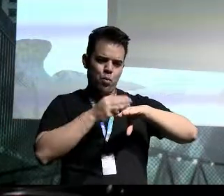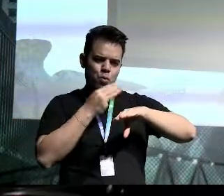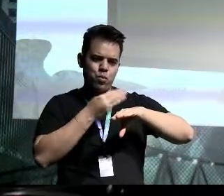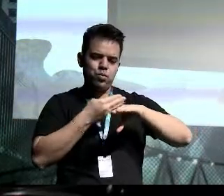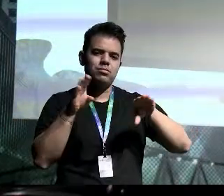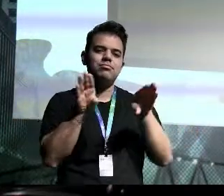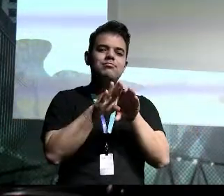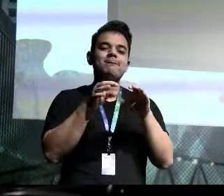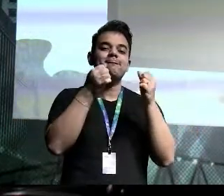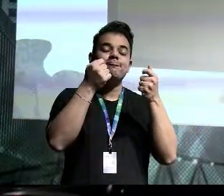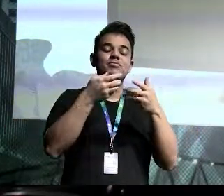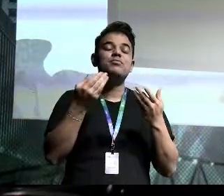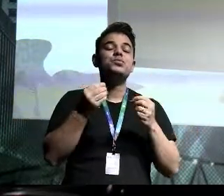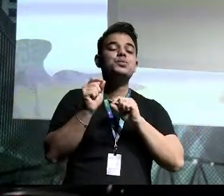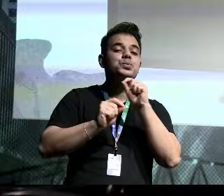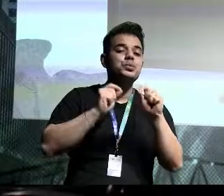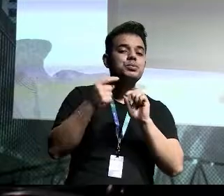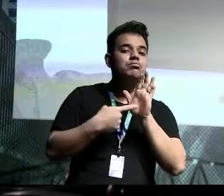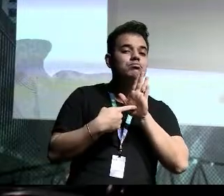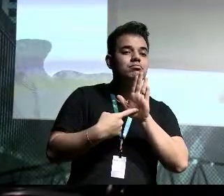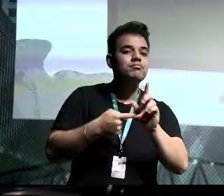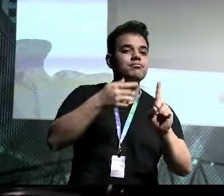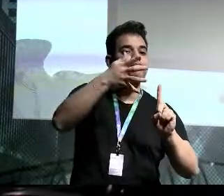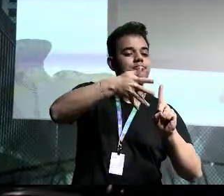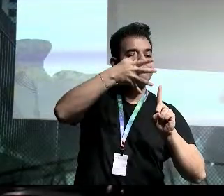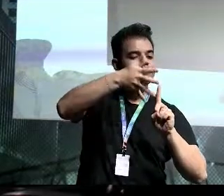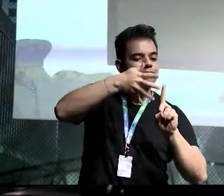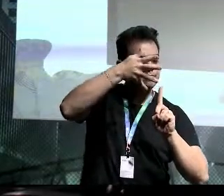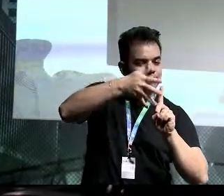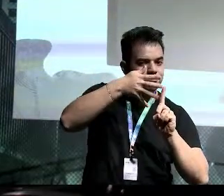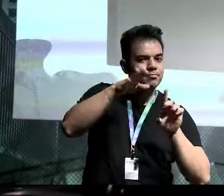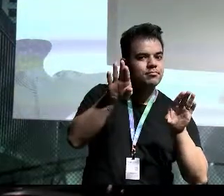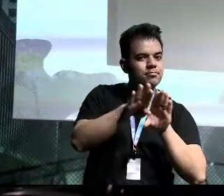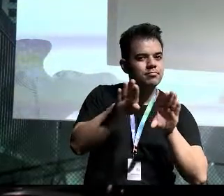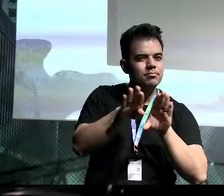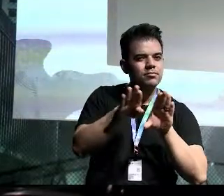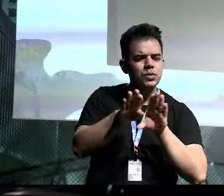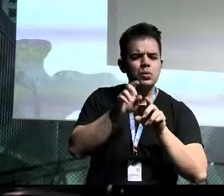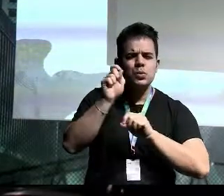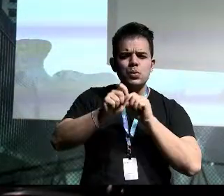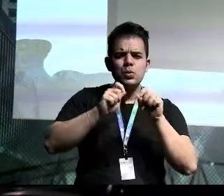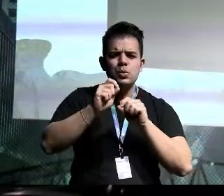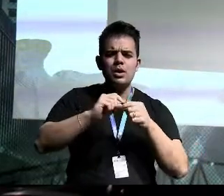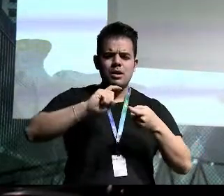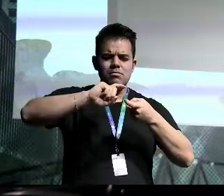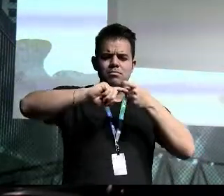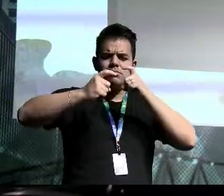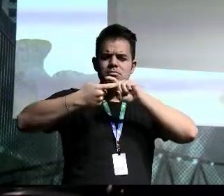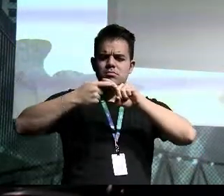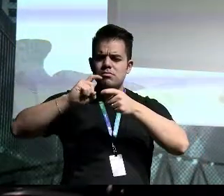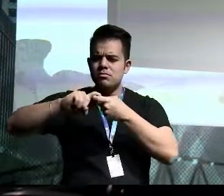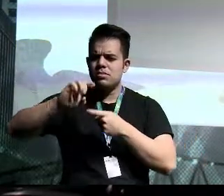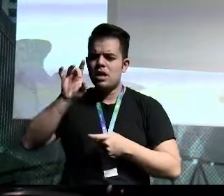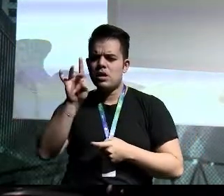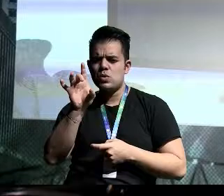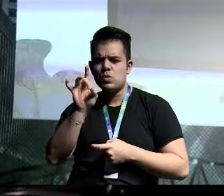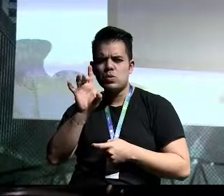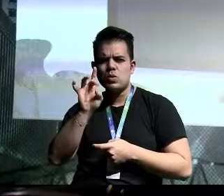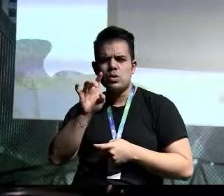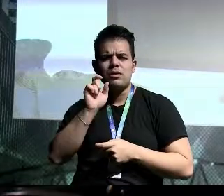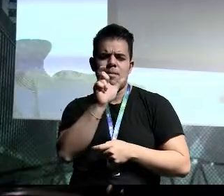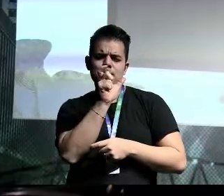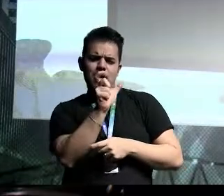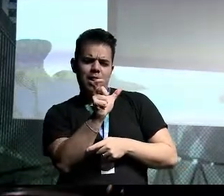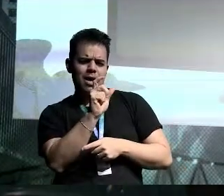e vou tentar fazer para vocês uma palestra sobre a hiperautomação. Essa é uma palavra, um buzzword bem